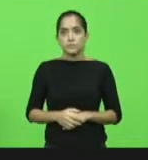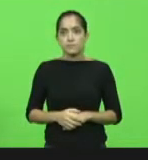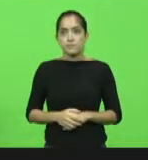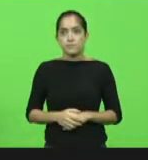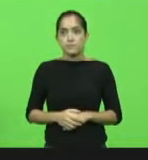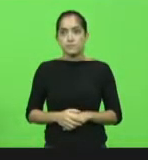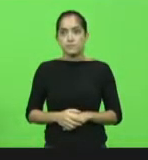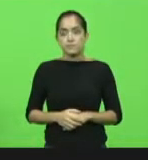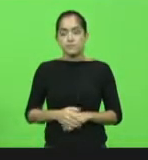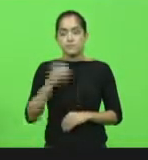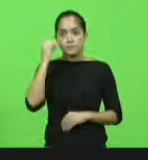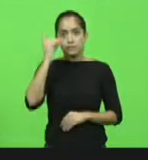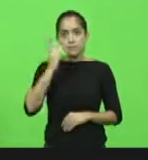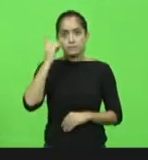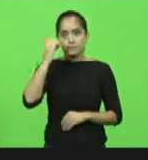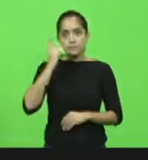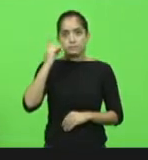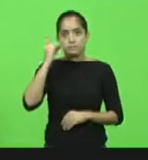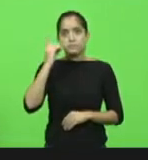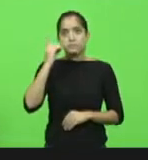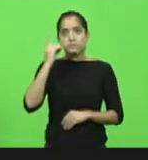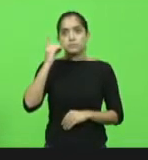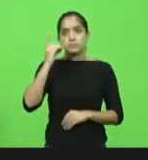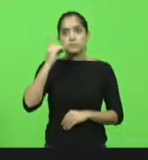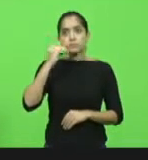Como vota a deputada Jair Comper?